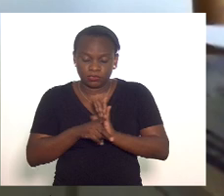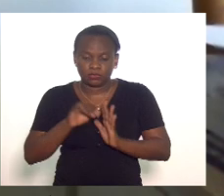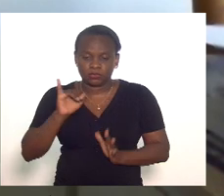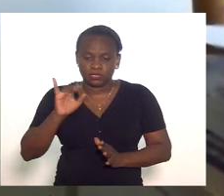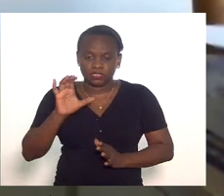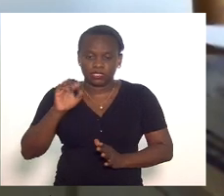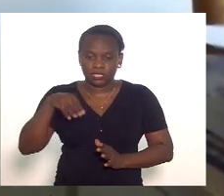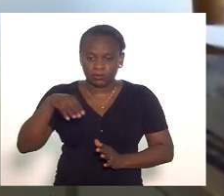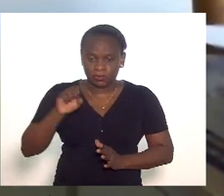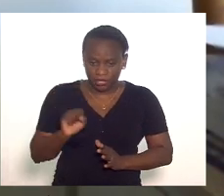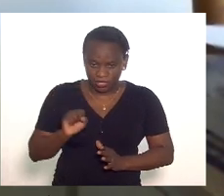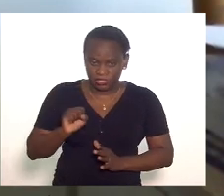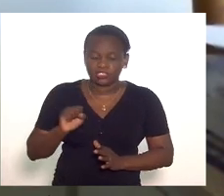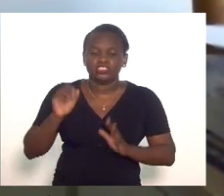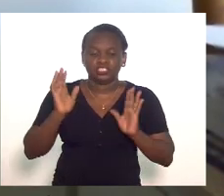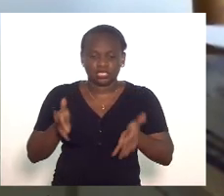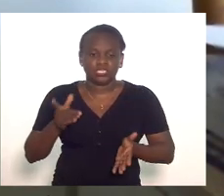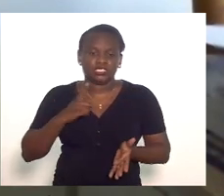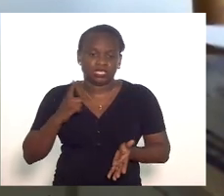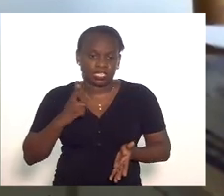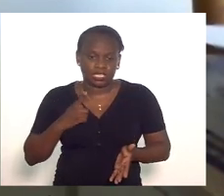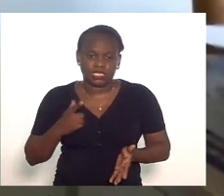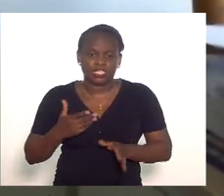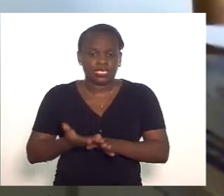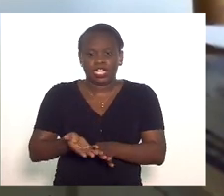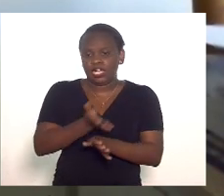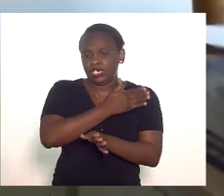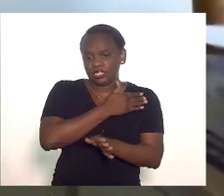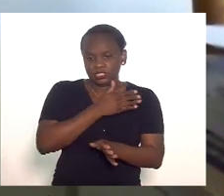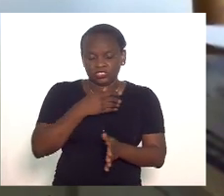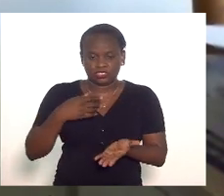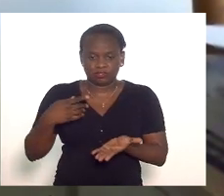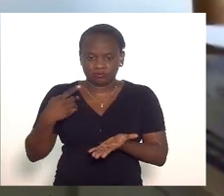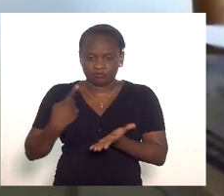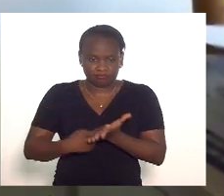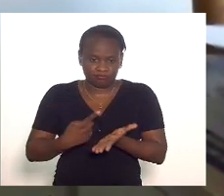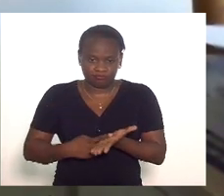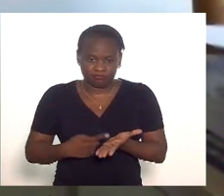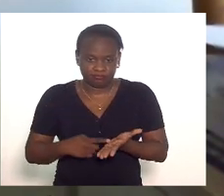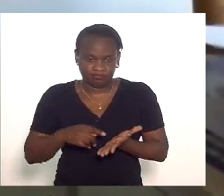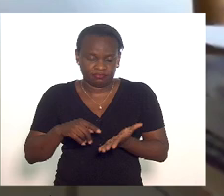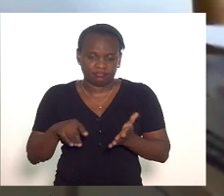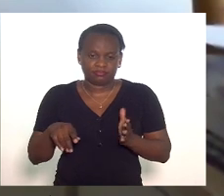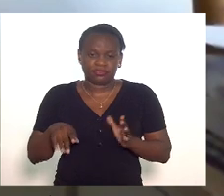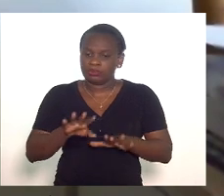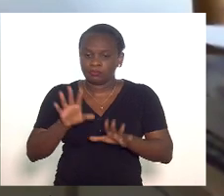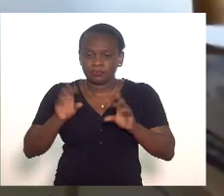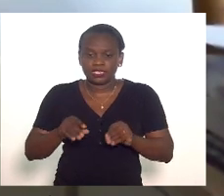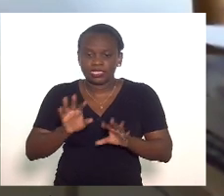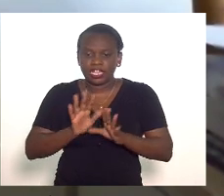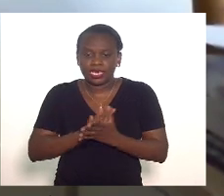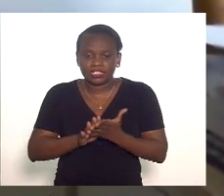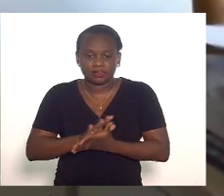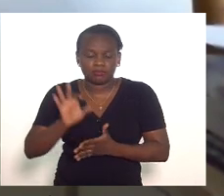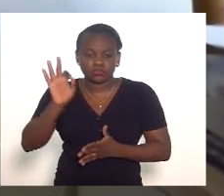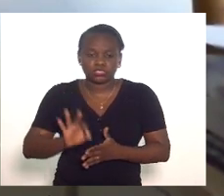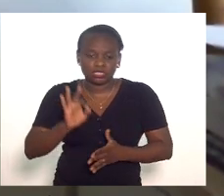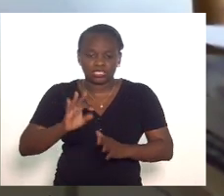já ocorre desde antes do regime o senhor não está mexendo no percentual global